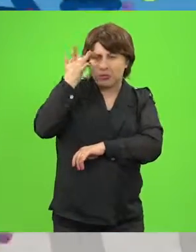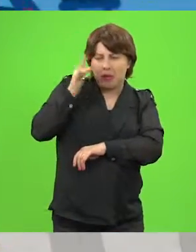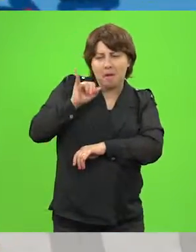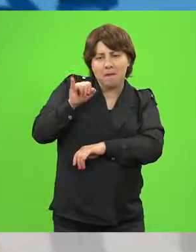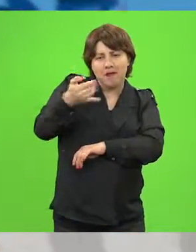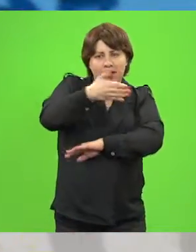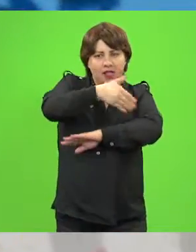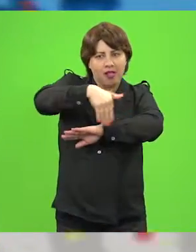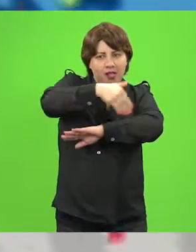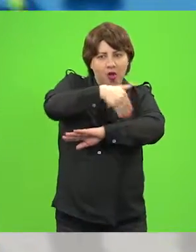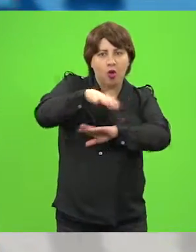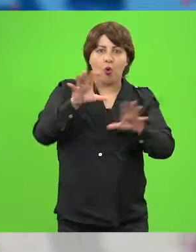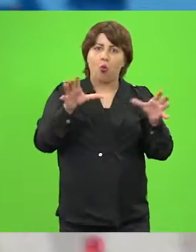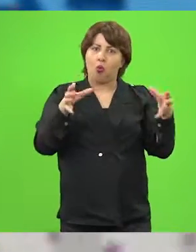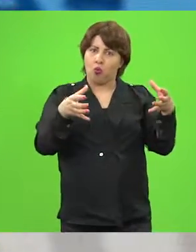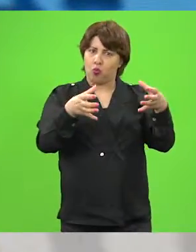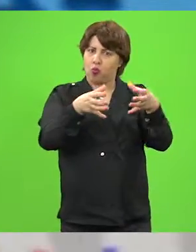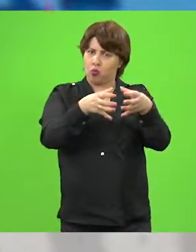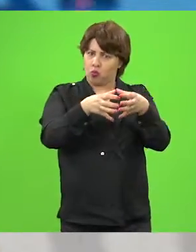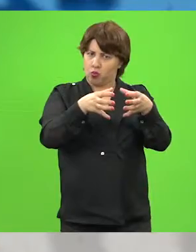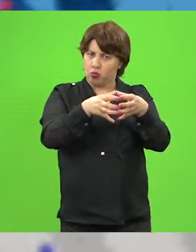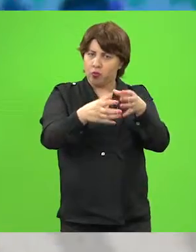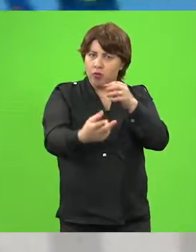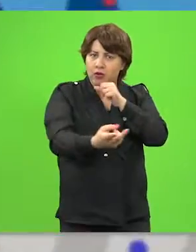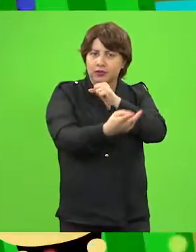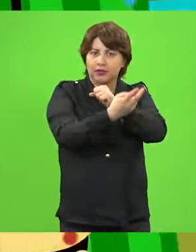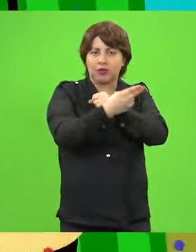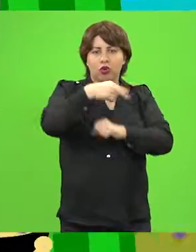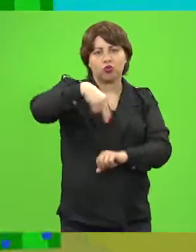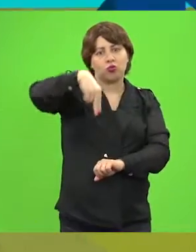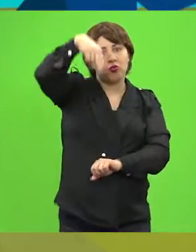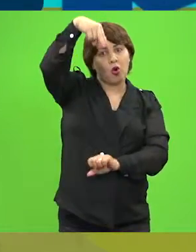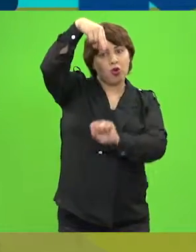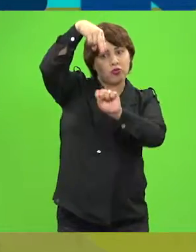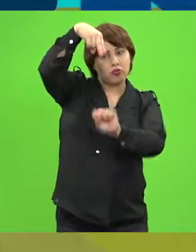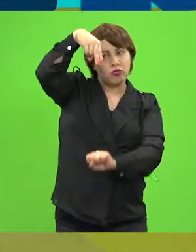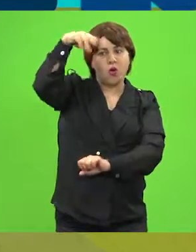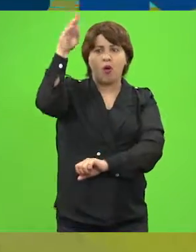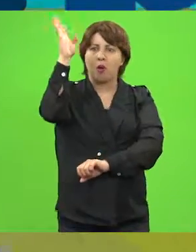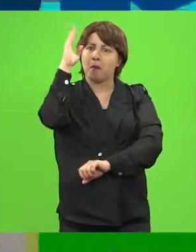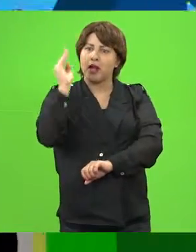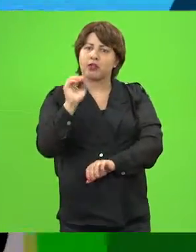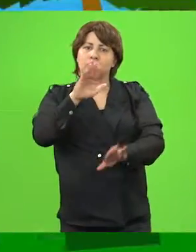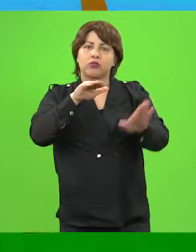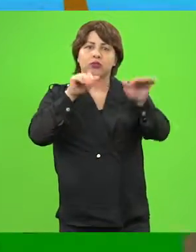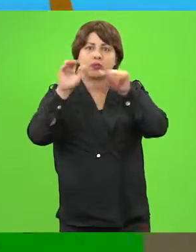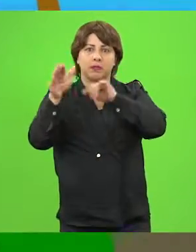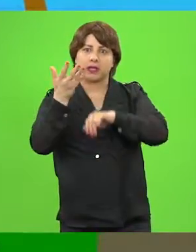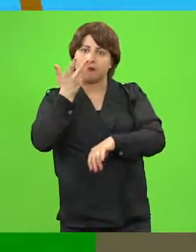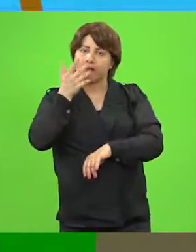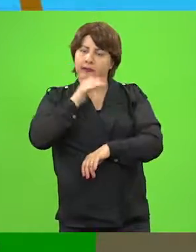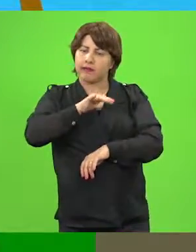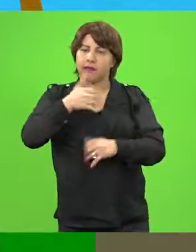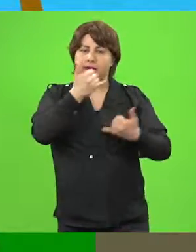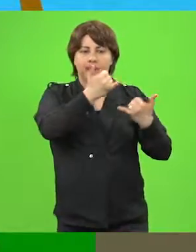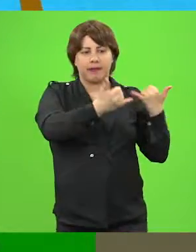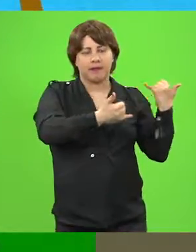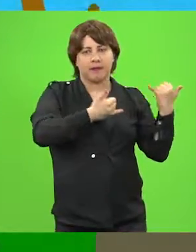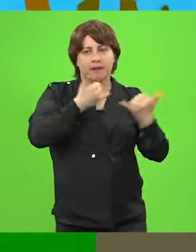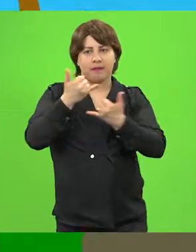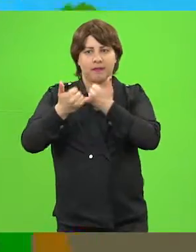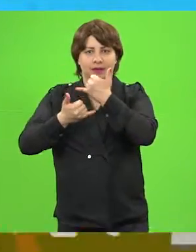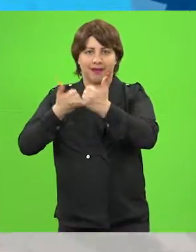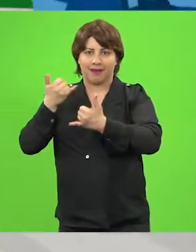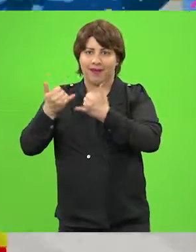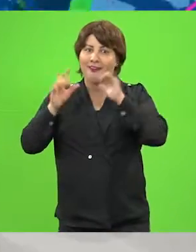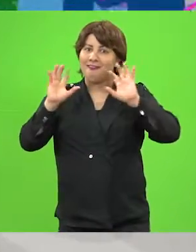divertindo é o bloco do time da defesa. De norte a sul do Brasil, o bloco junta crianças e adultos para brincar